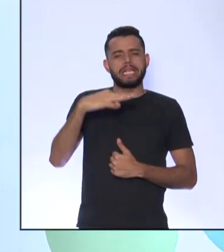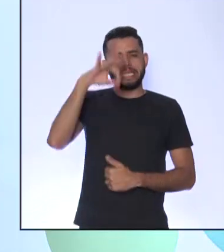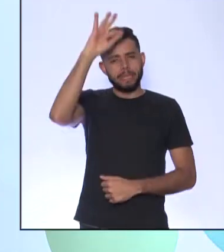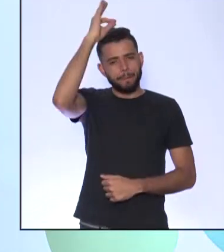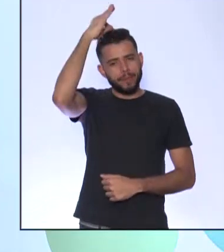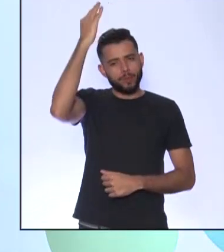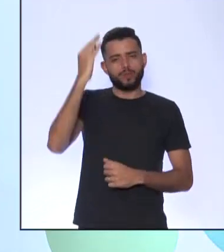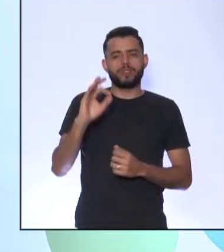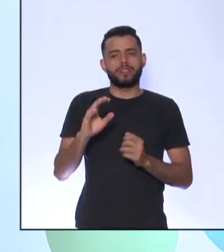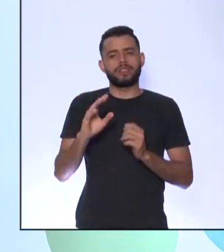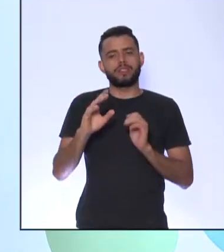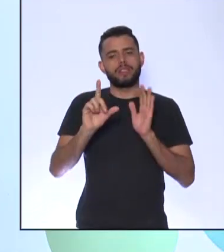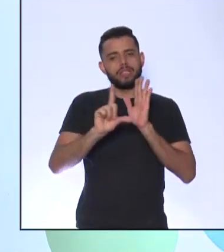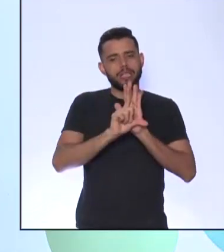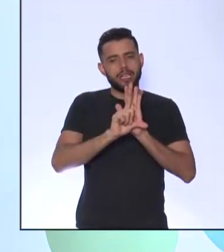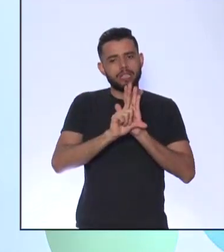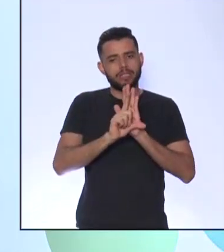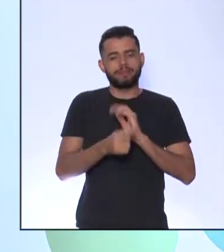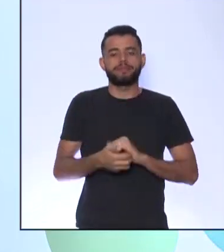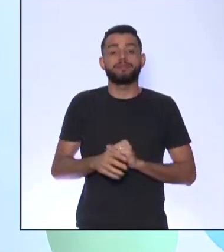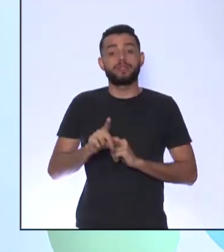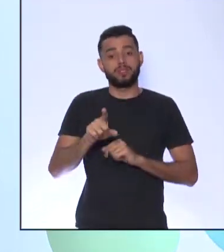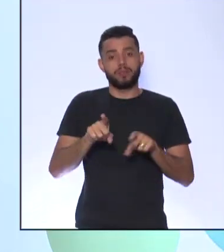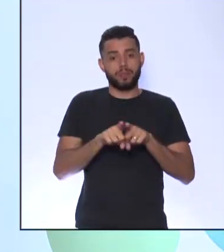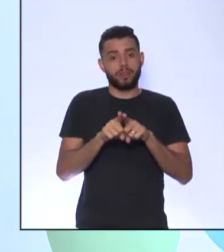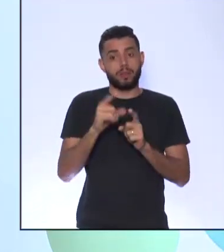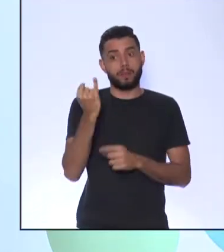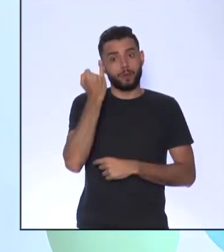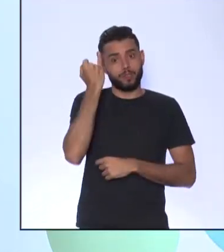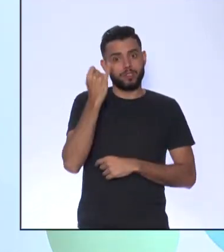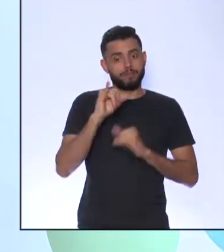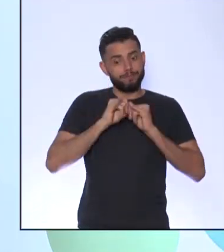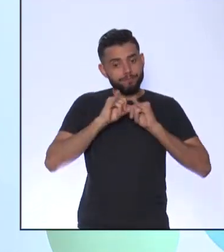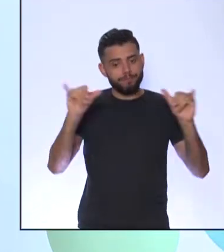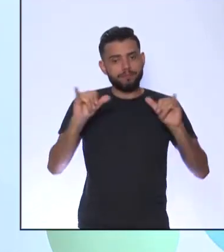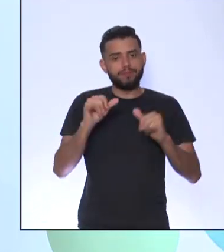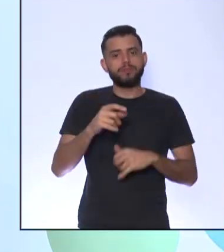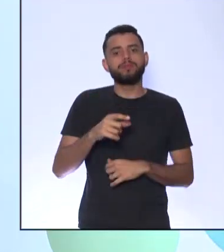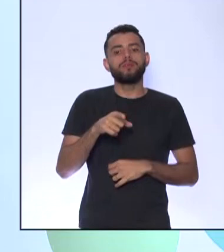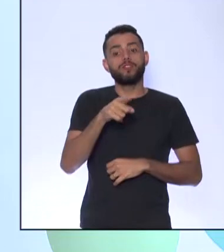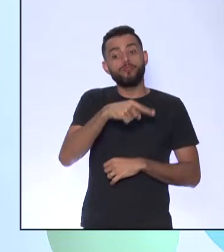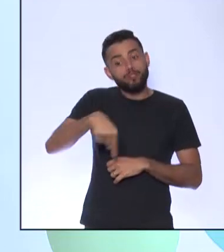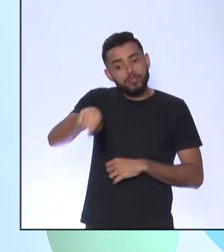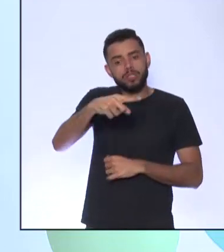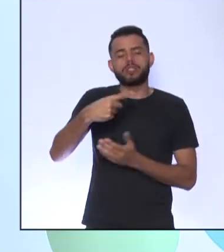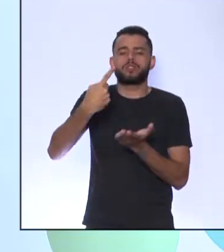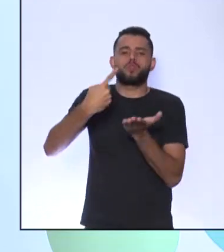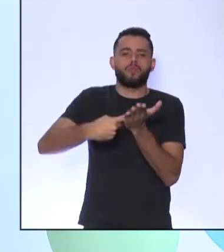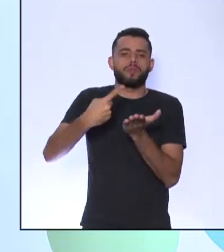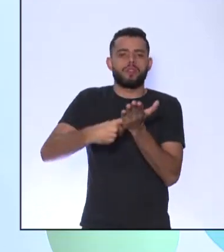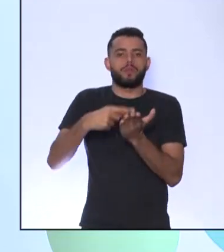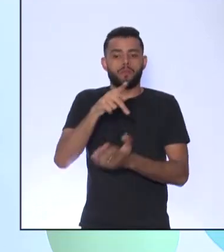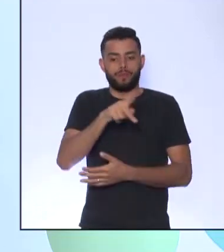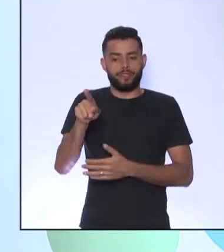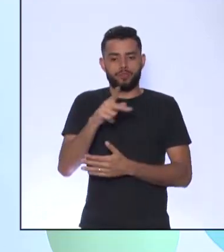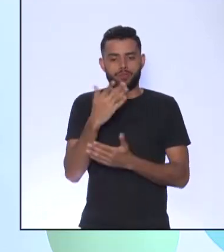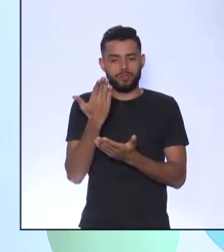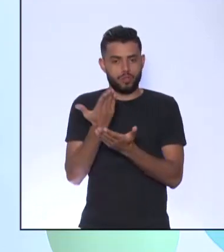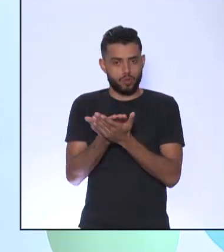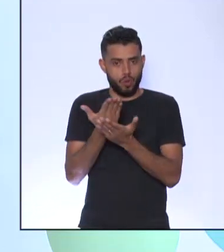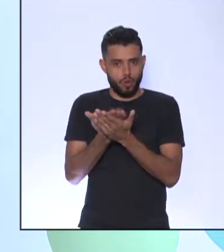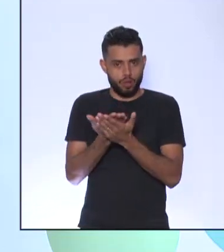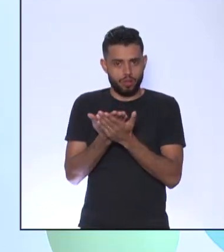Uma coisa que é importante Falar para vocês Pessoal É que essas atividades Vocês vão combinar Com os professores de vocês Da escola E